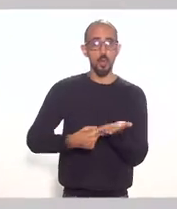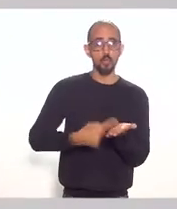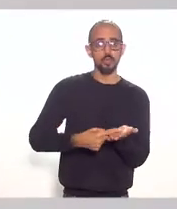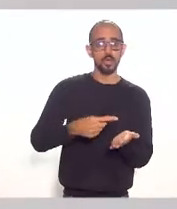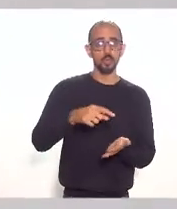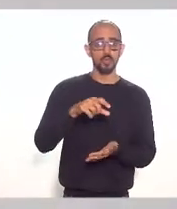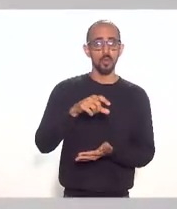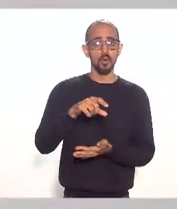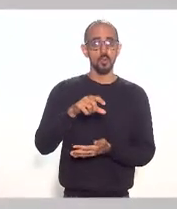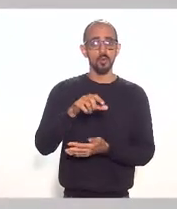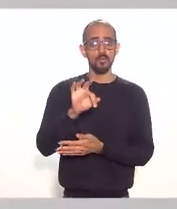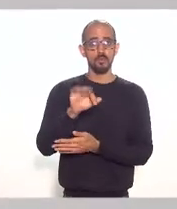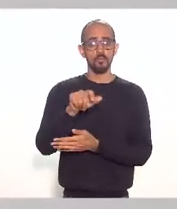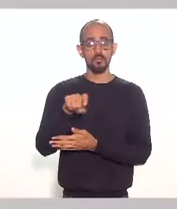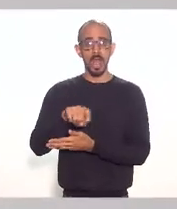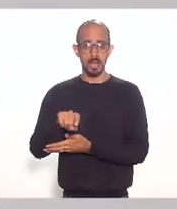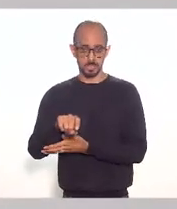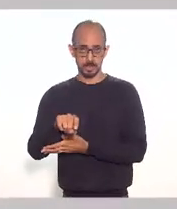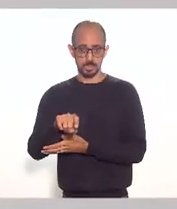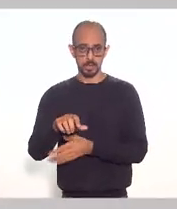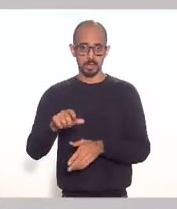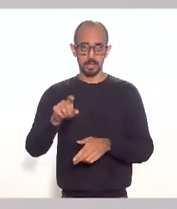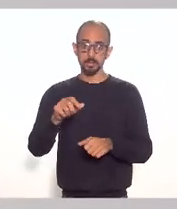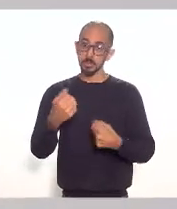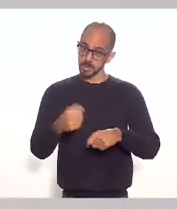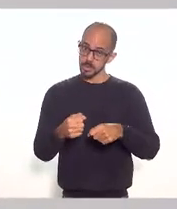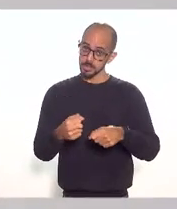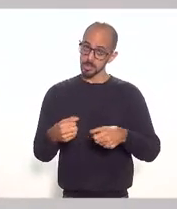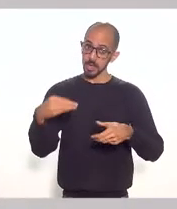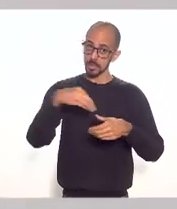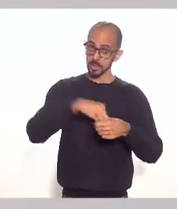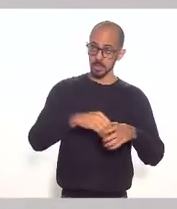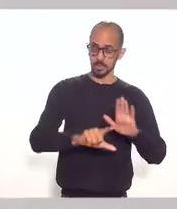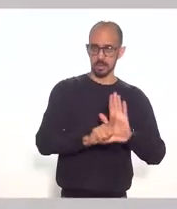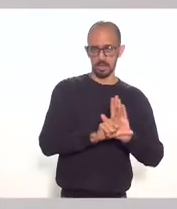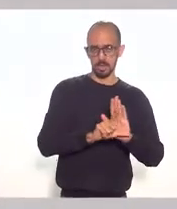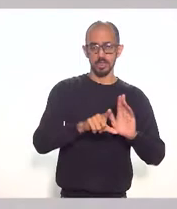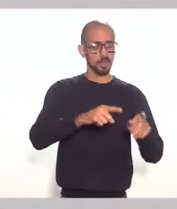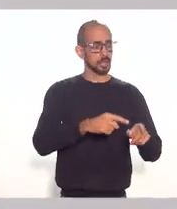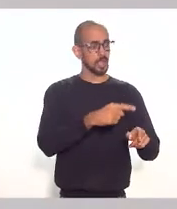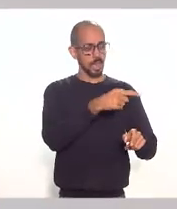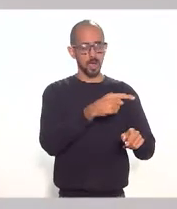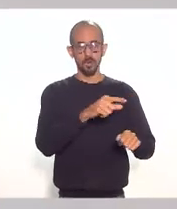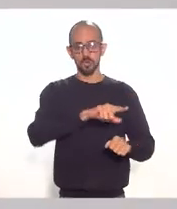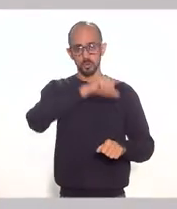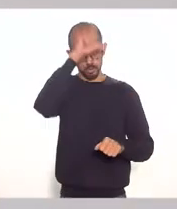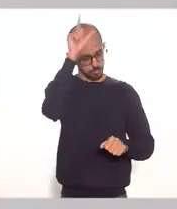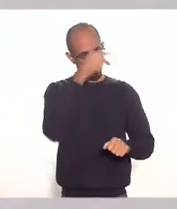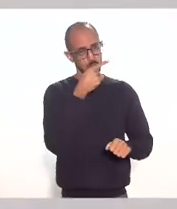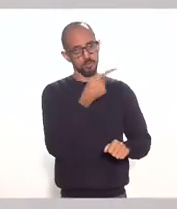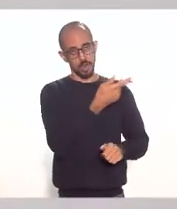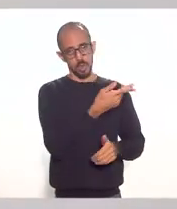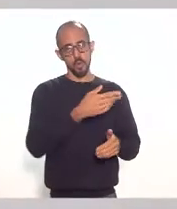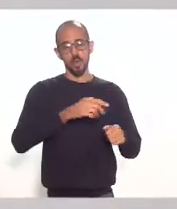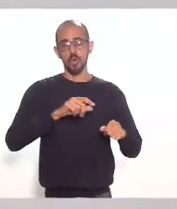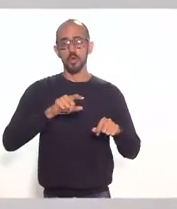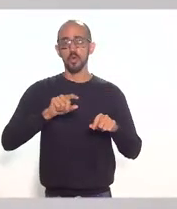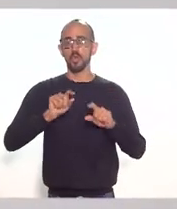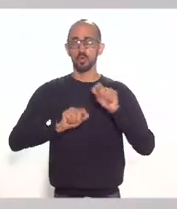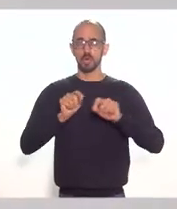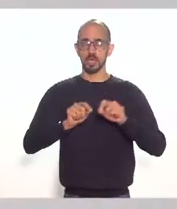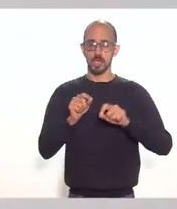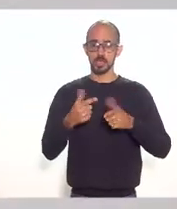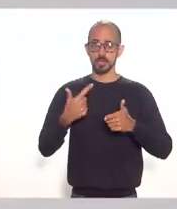também pretende internalizar. Como bem destacado pelo deputado Luiz Paulo, toda essa questão do